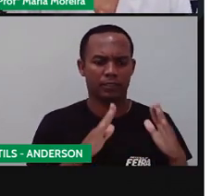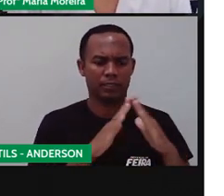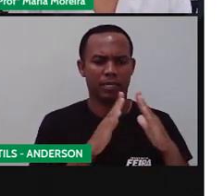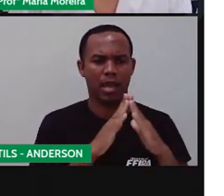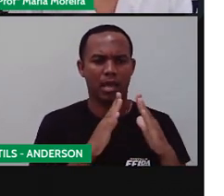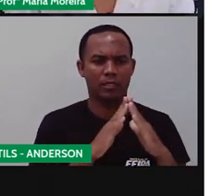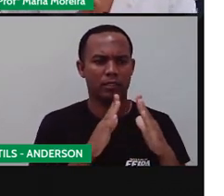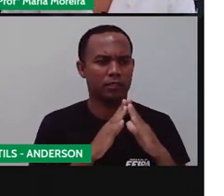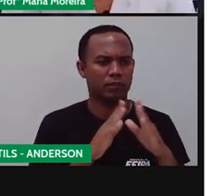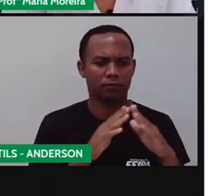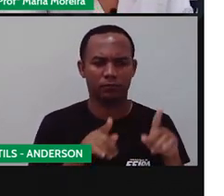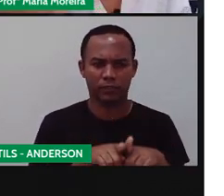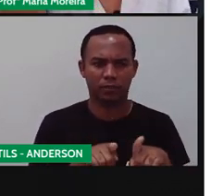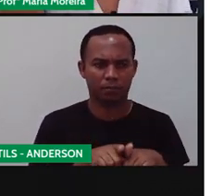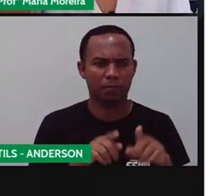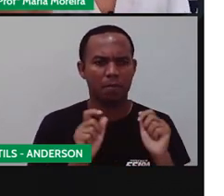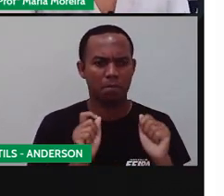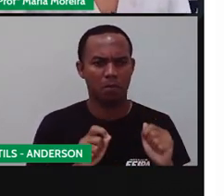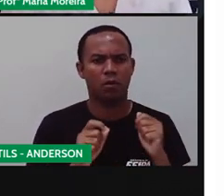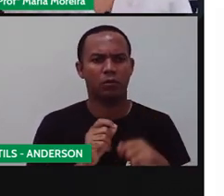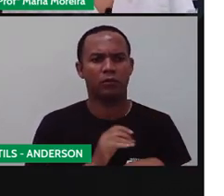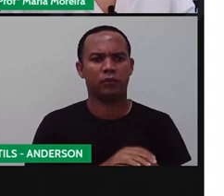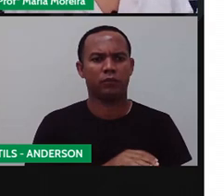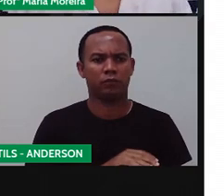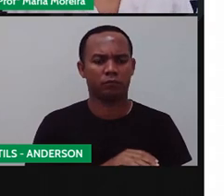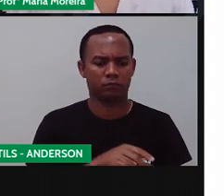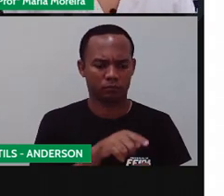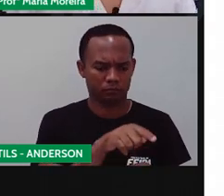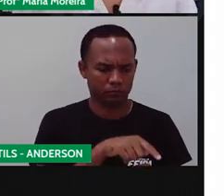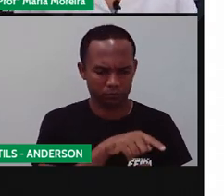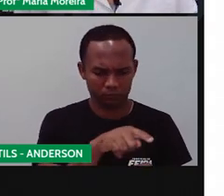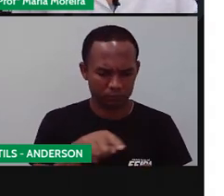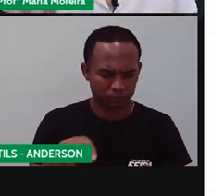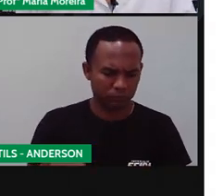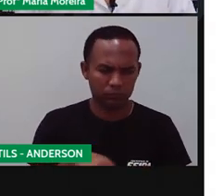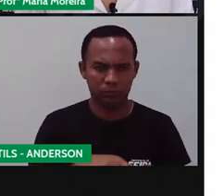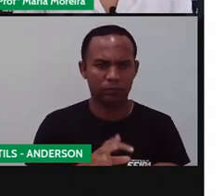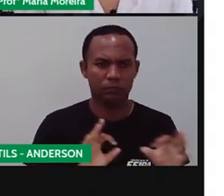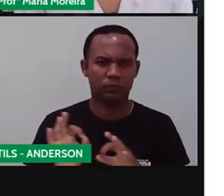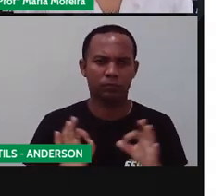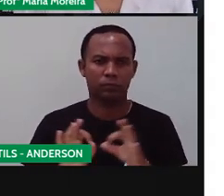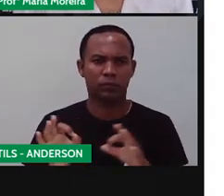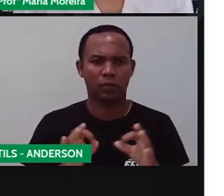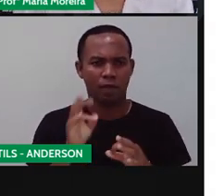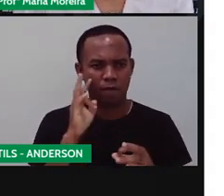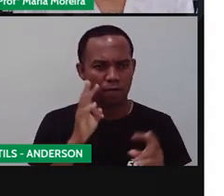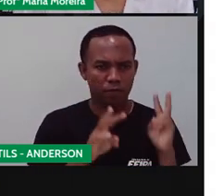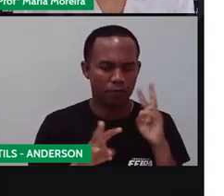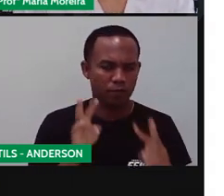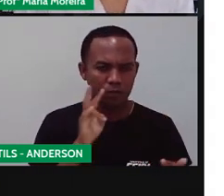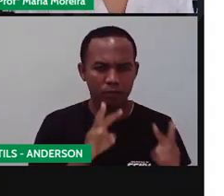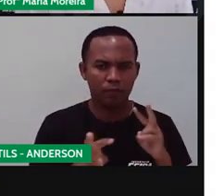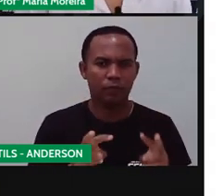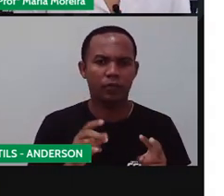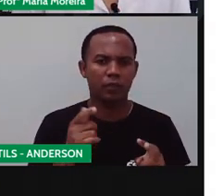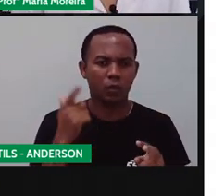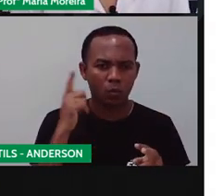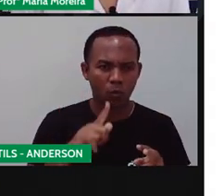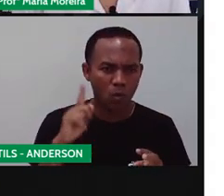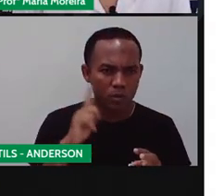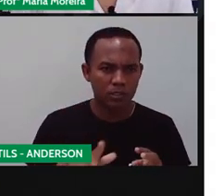casa de vocês tiver piso, pega ali e marca. De um lado terra, do outro mar. E vê quanto tempo você consegue sem